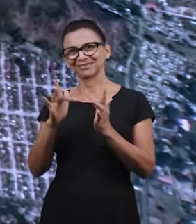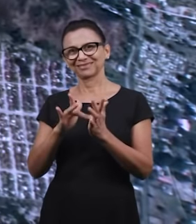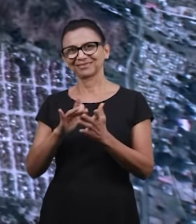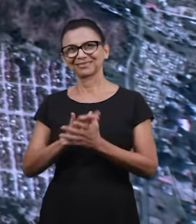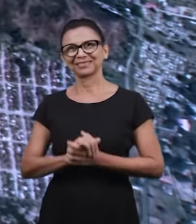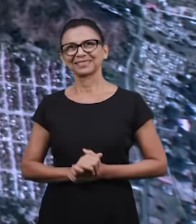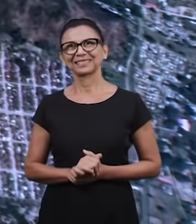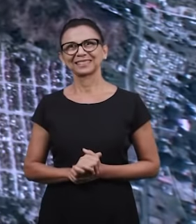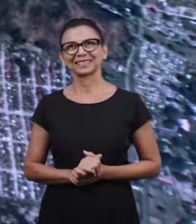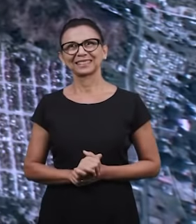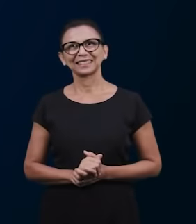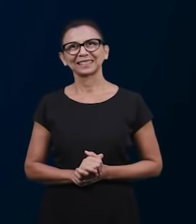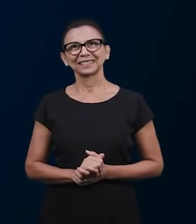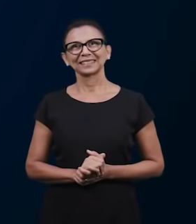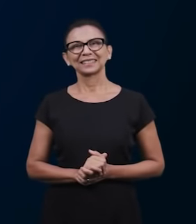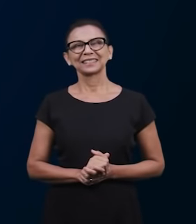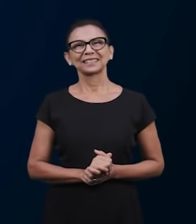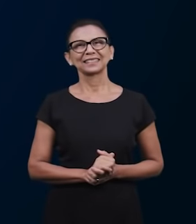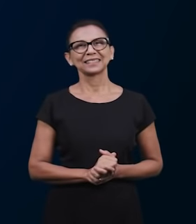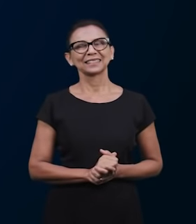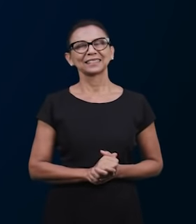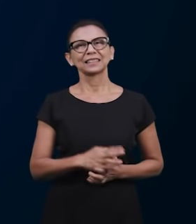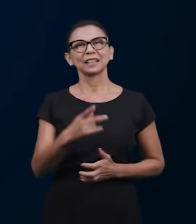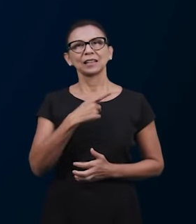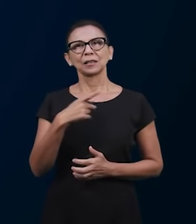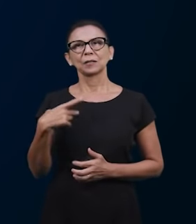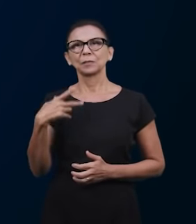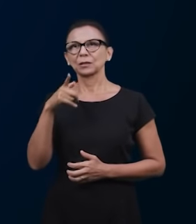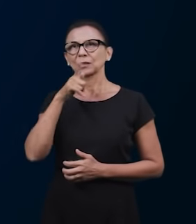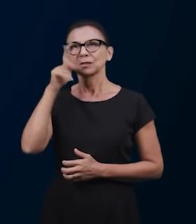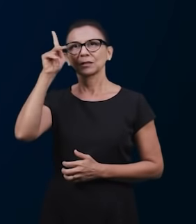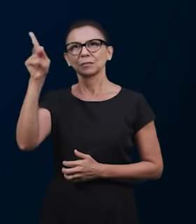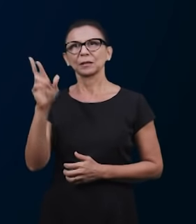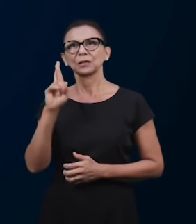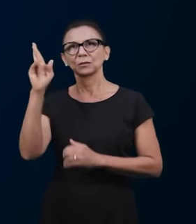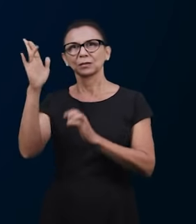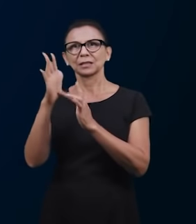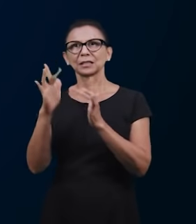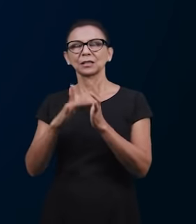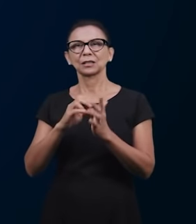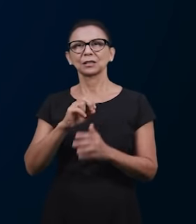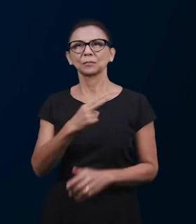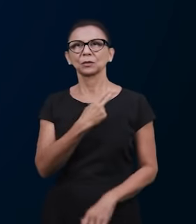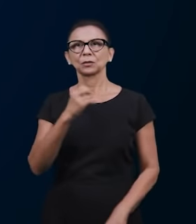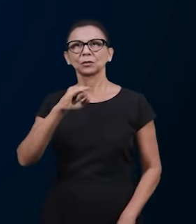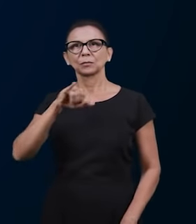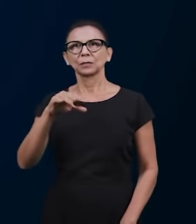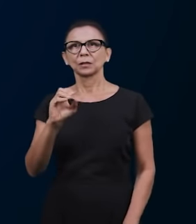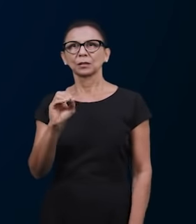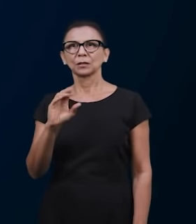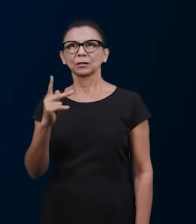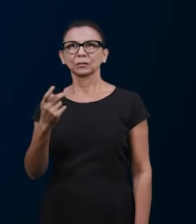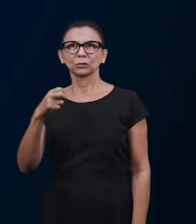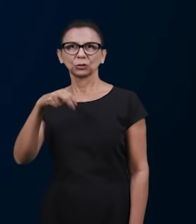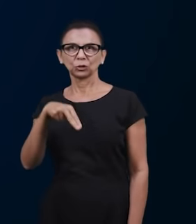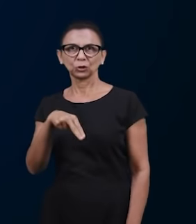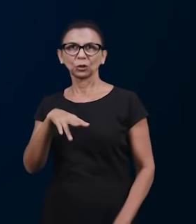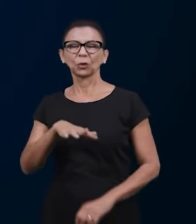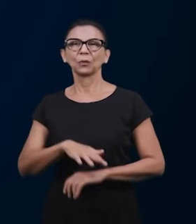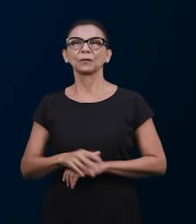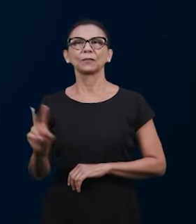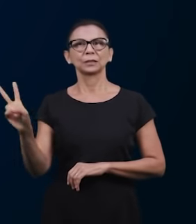a paz do Senhor Jesus, meu irmão. A paz do Senhor, pastor, lhe fala o obreiro John Mejado de